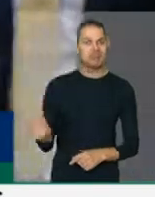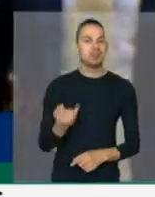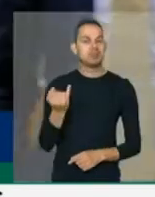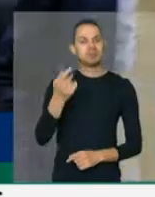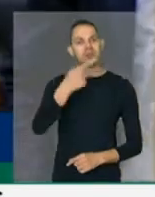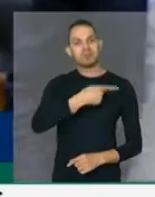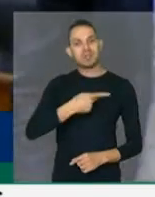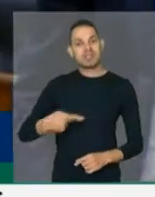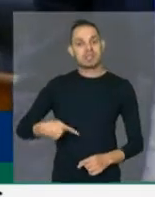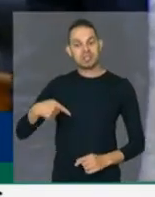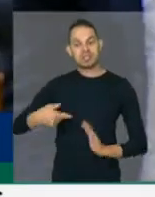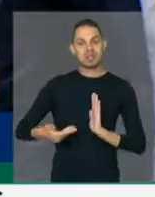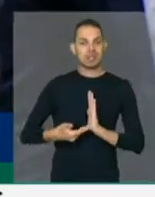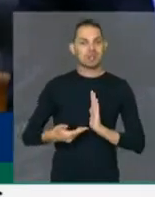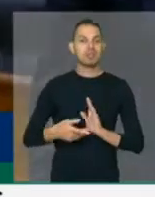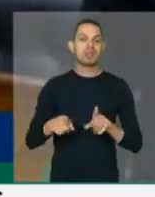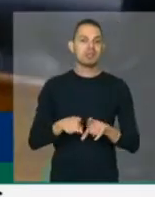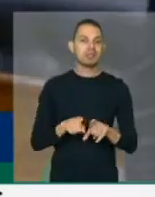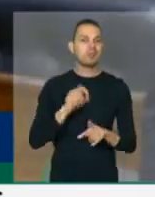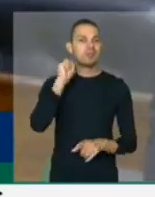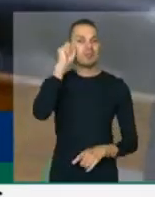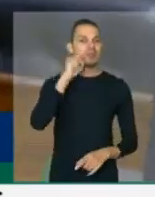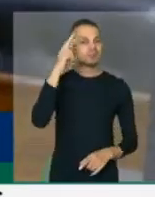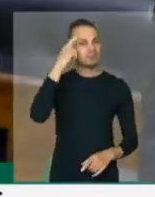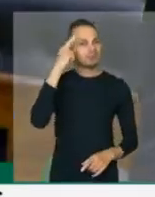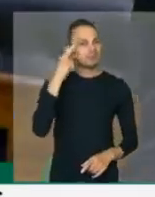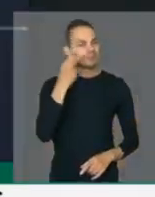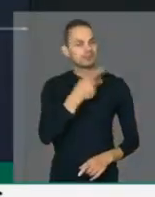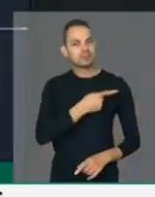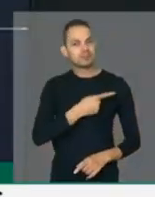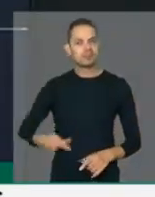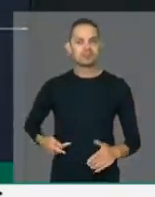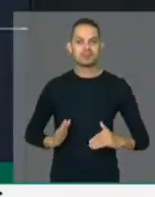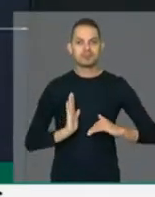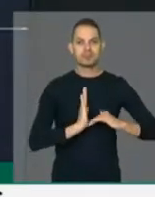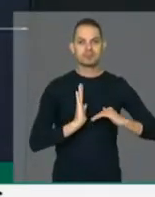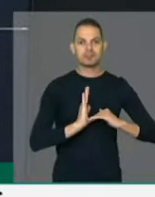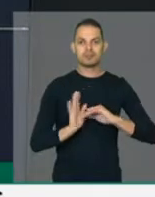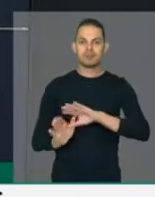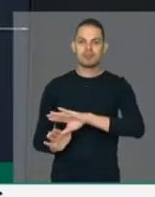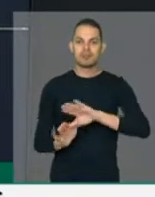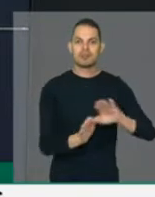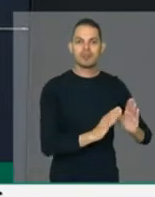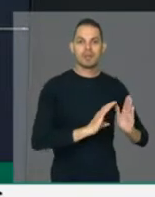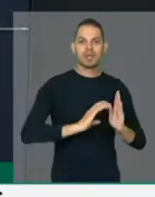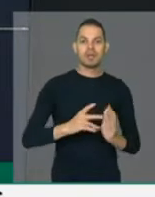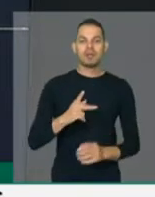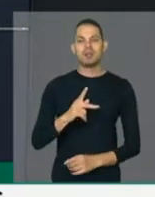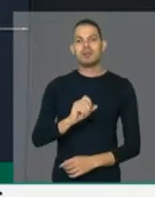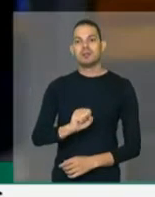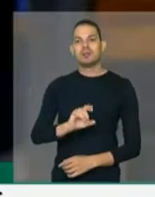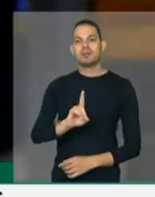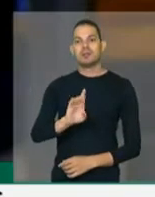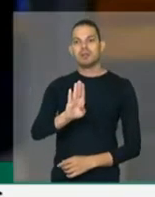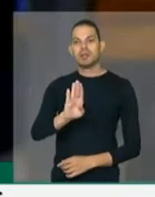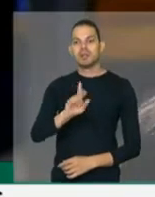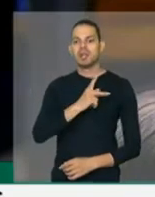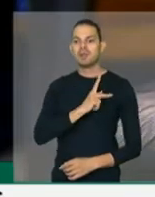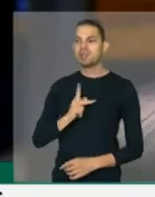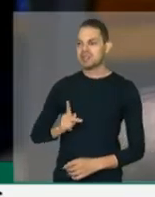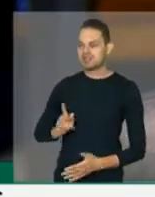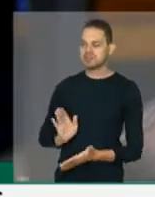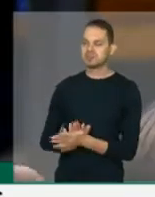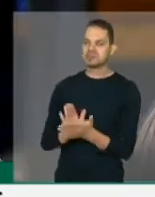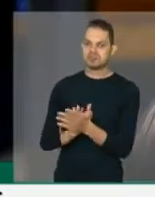Em também do senador Rodrigo Pacheco, presidente do Senado. Como orienta o PSDB? Senhor presidente, não podemos deixar de elogiar a